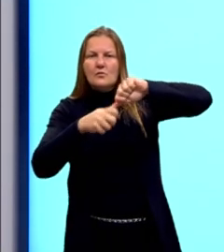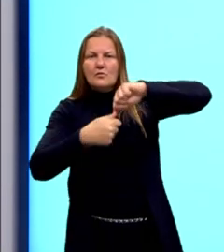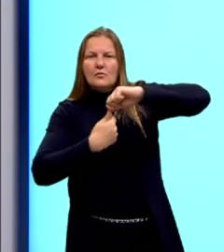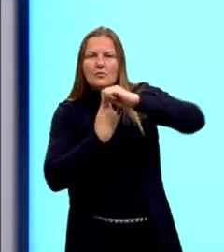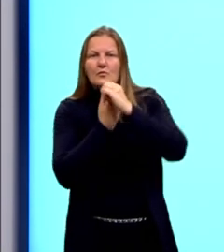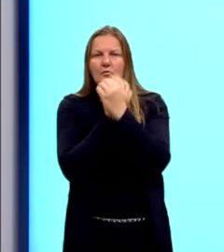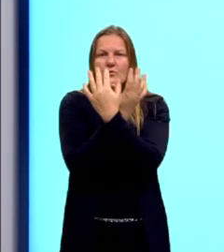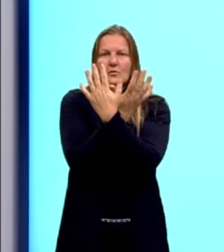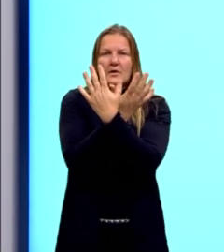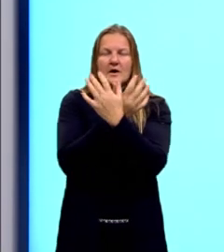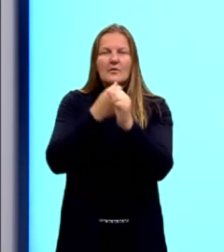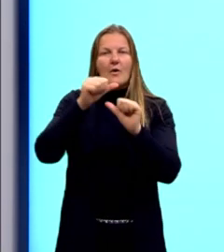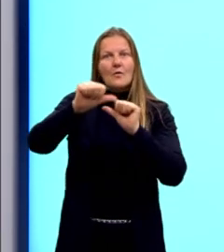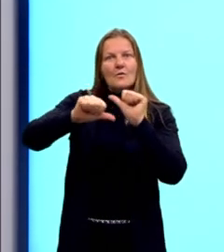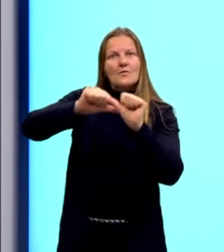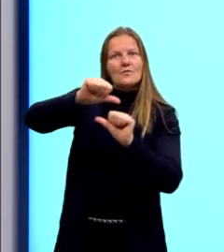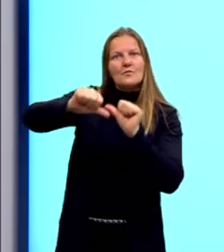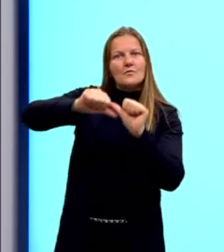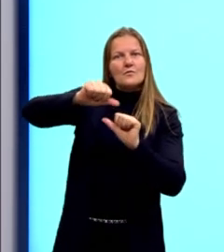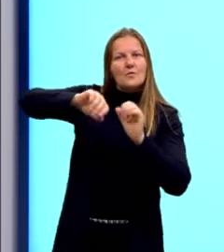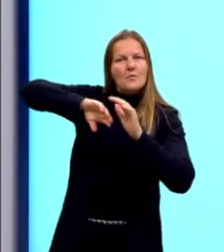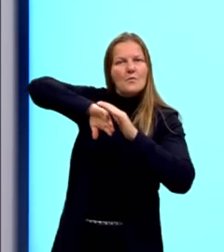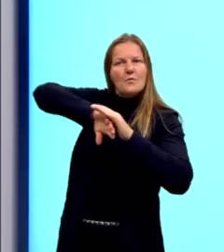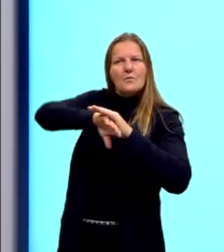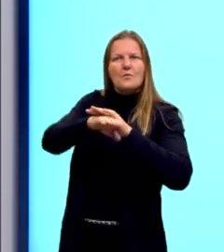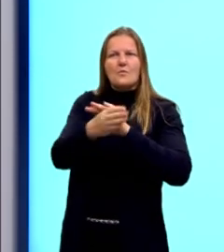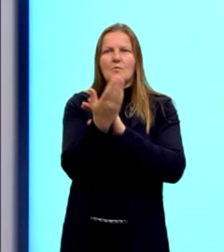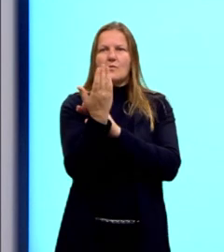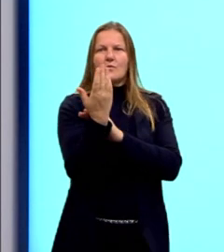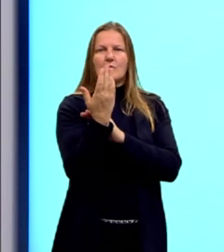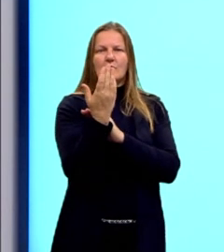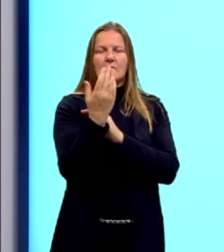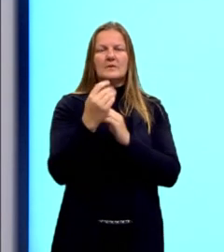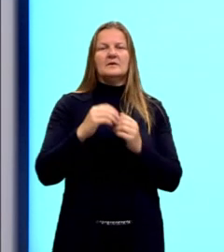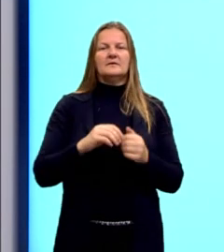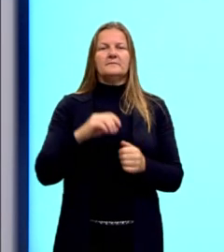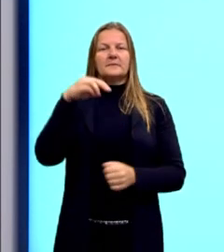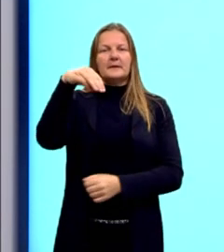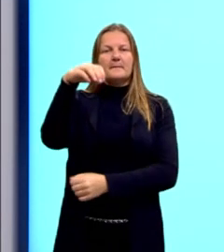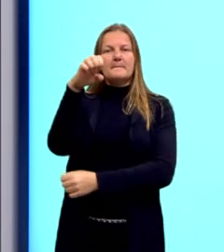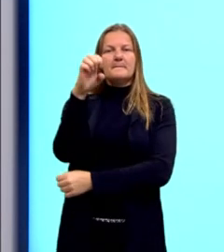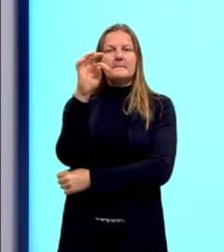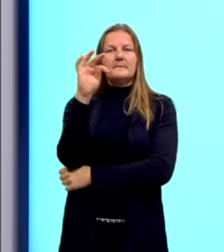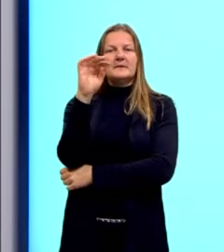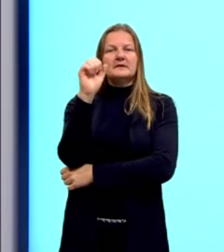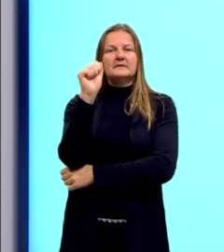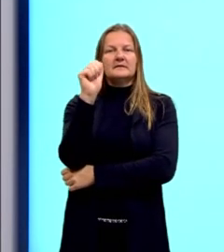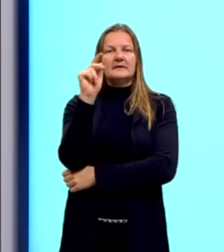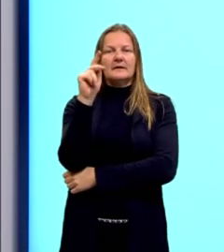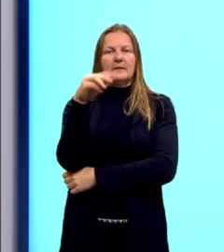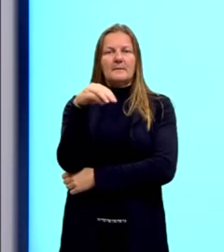certo? Em biologia, que é a ciência em questão que nós estamos estudando,